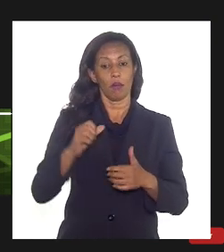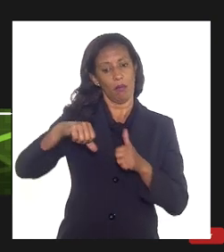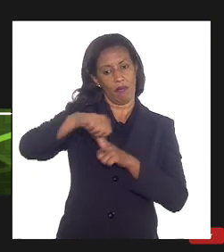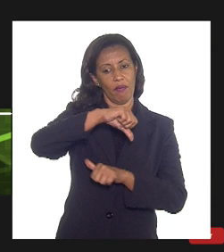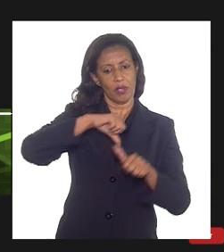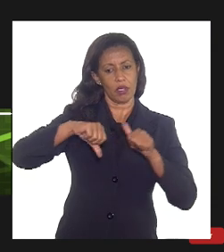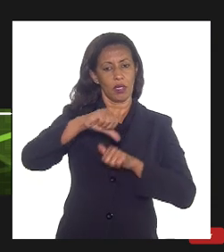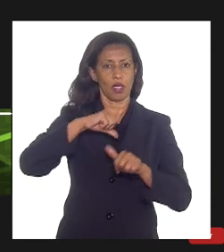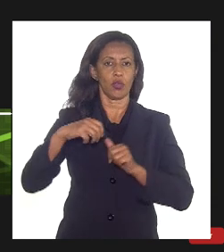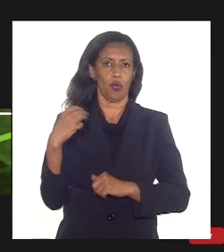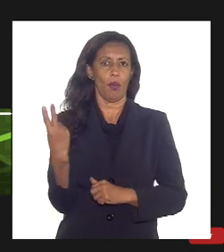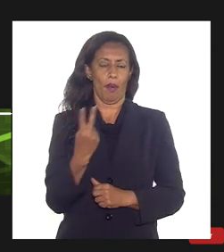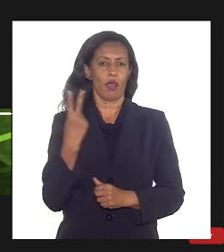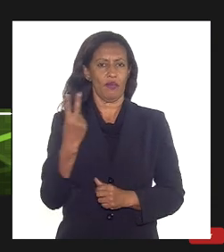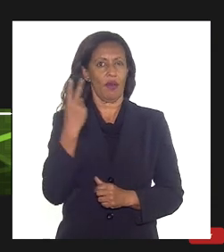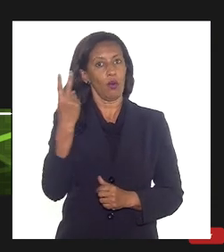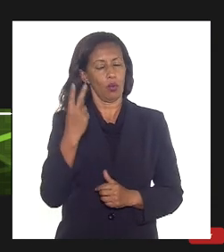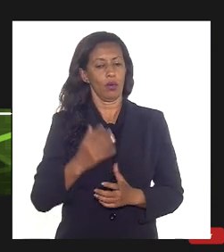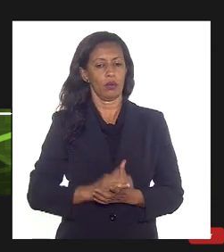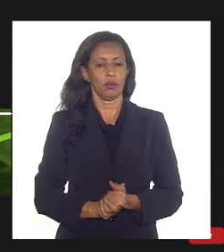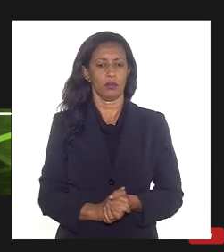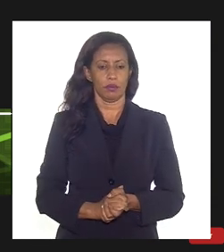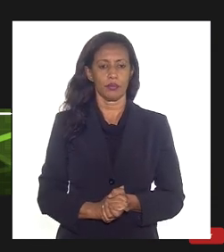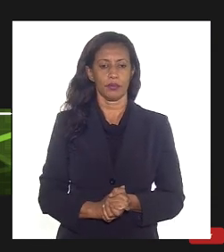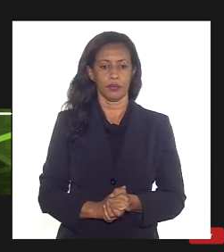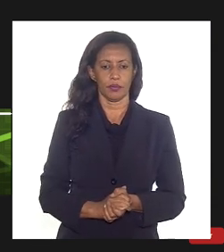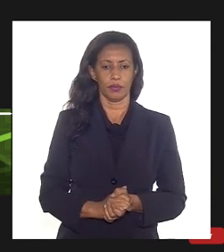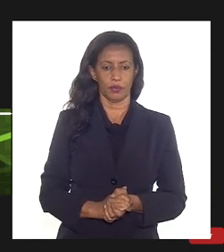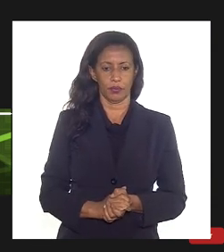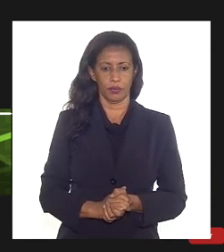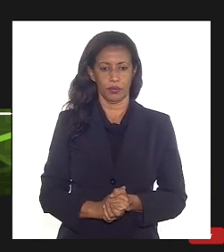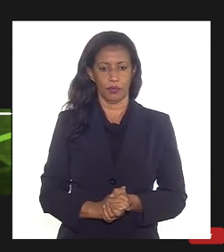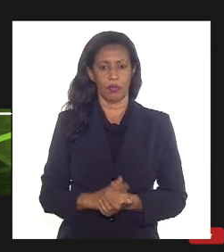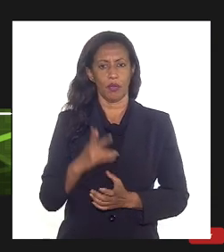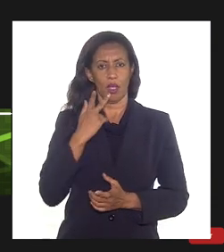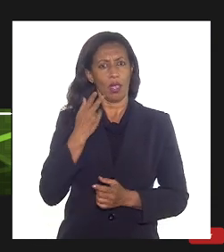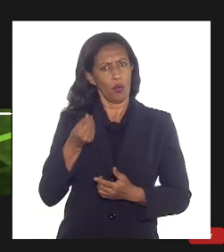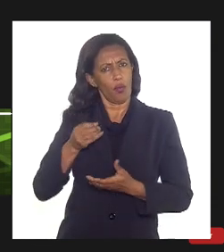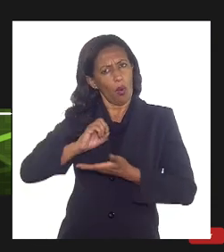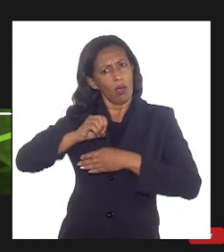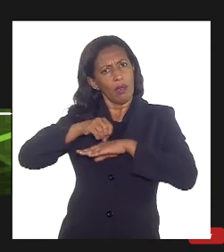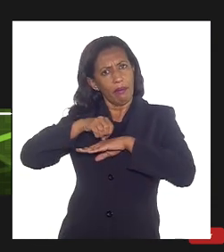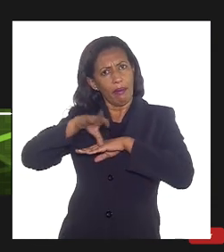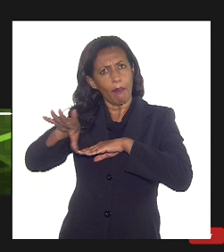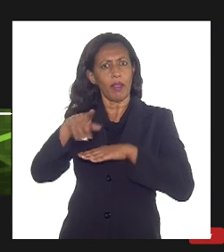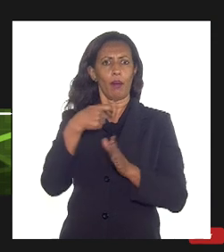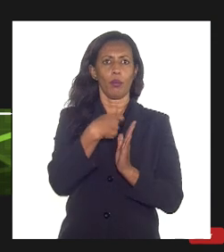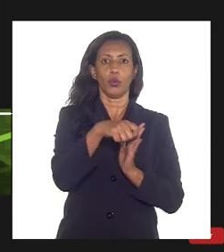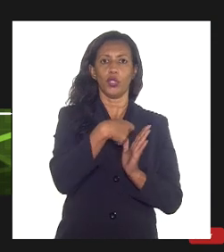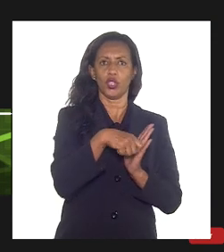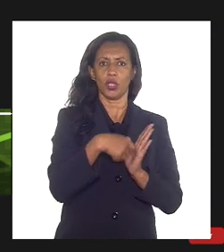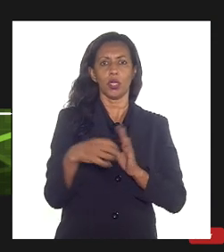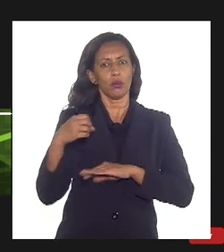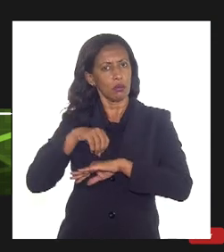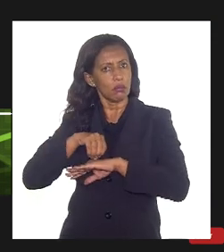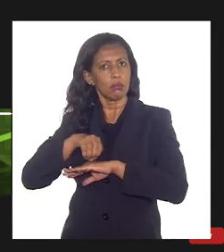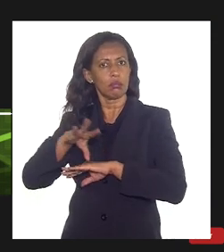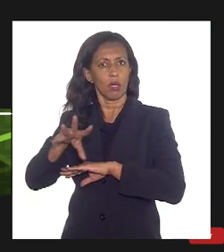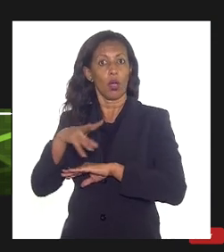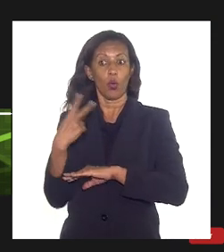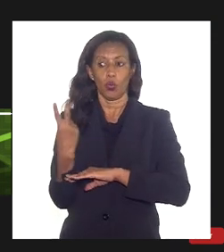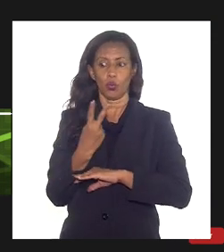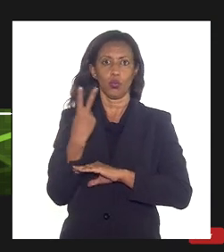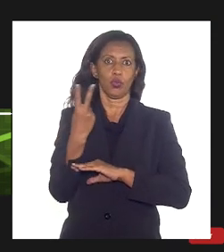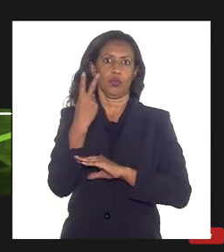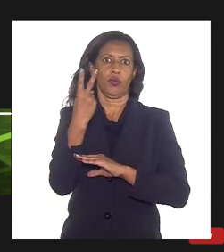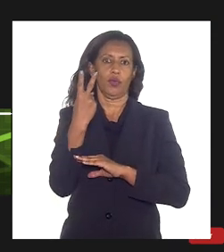perfeito a gente encaminha aos senhores e senhoras por escrito essa os valores